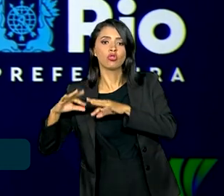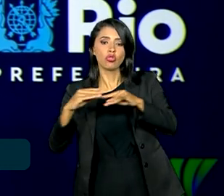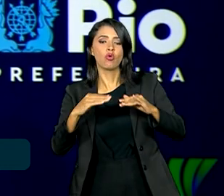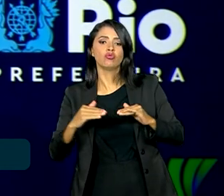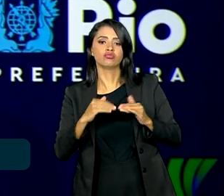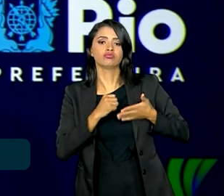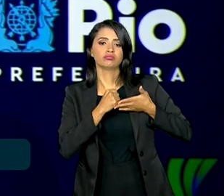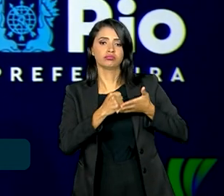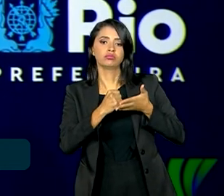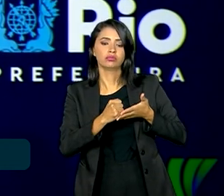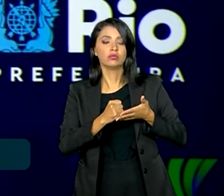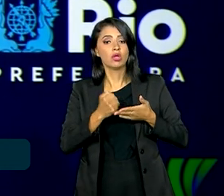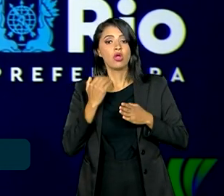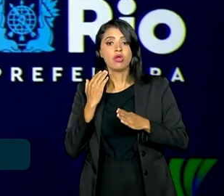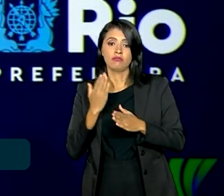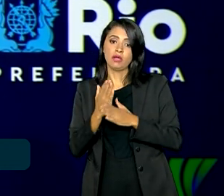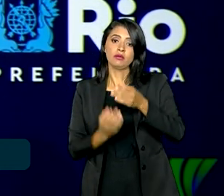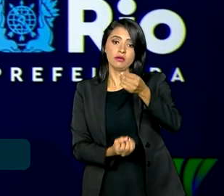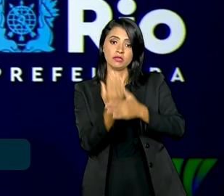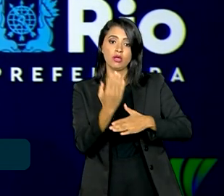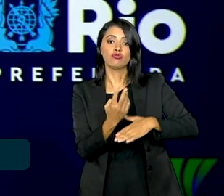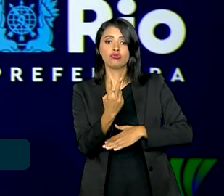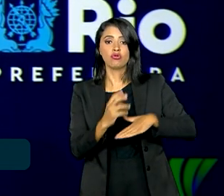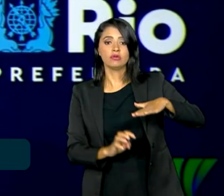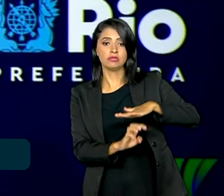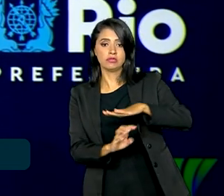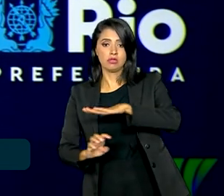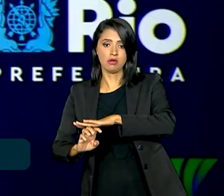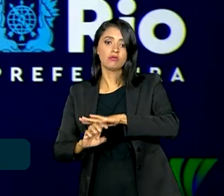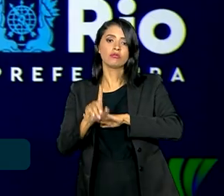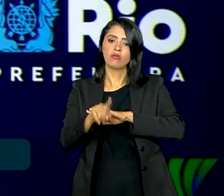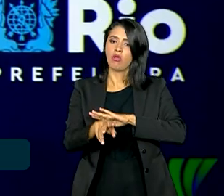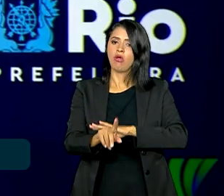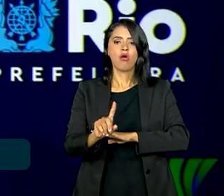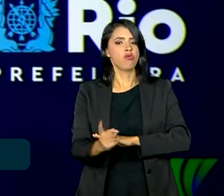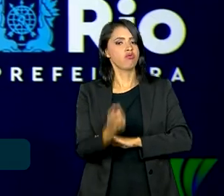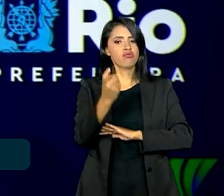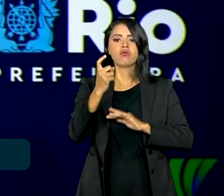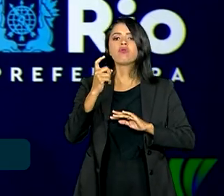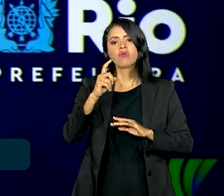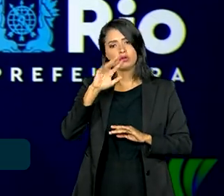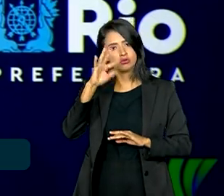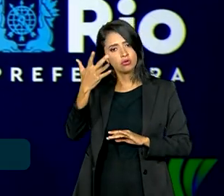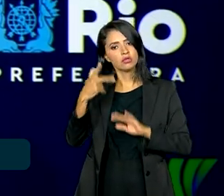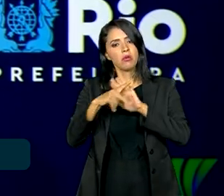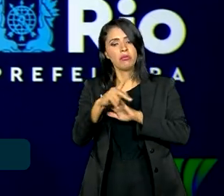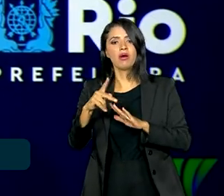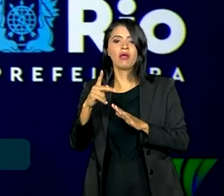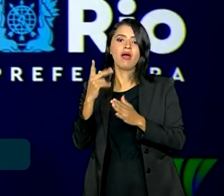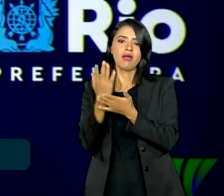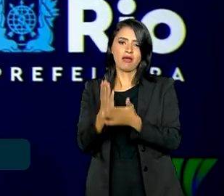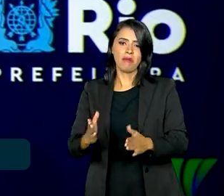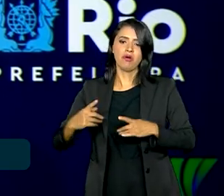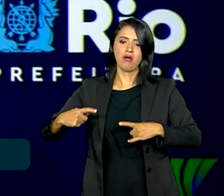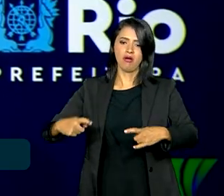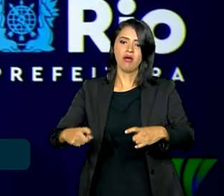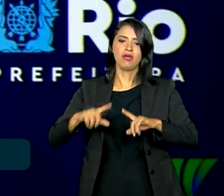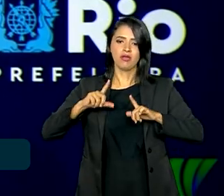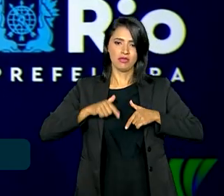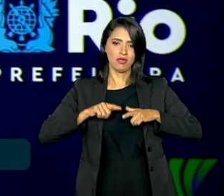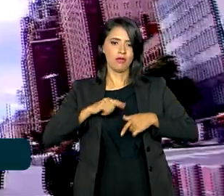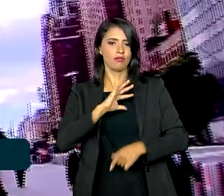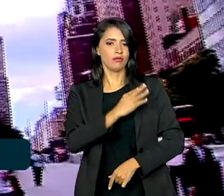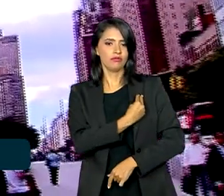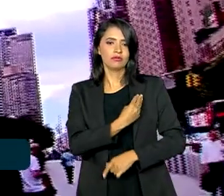no apoio à solução de dois Estados, como sendo a única solução possível para o conflito entre Israel e